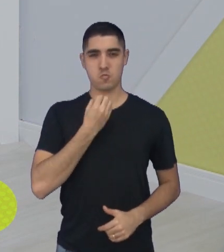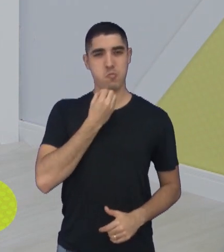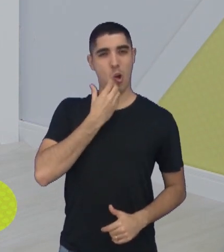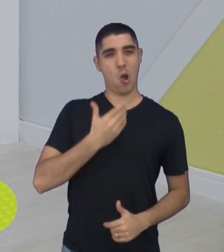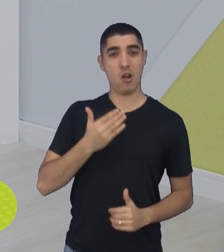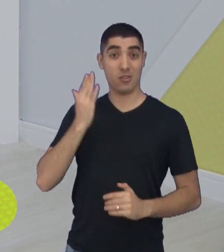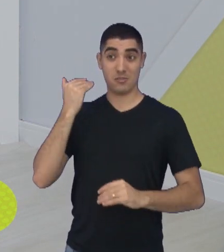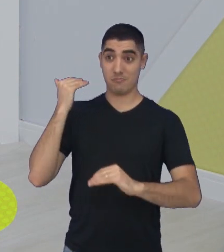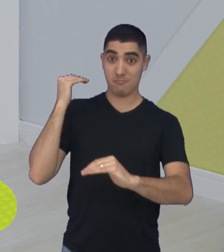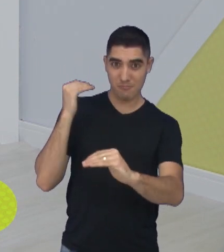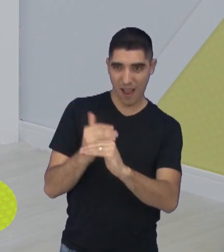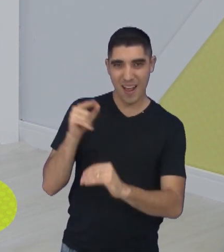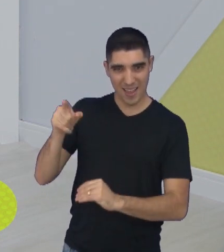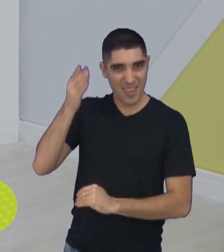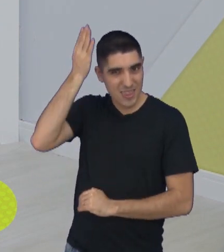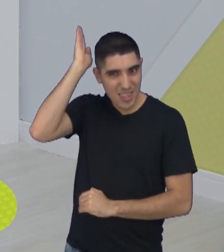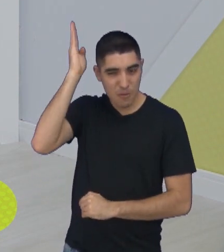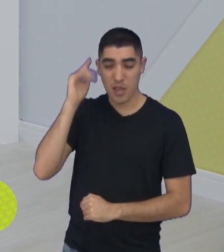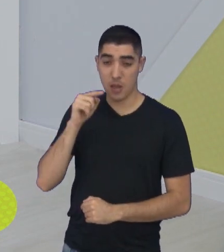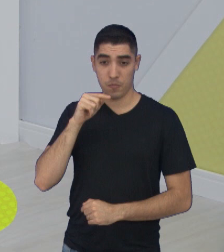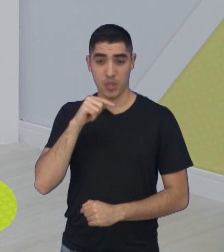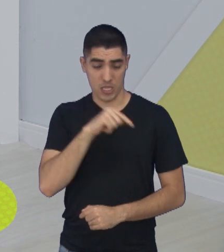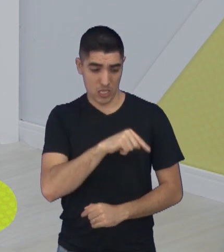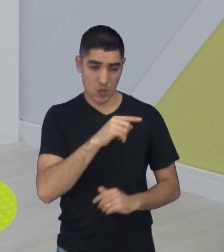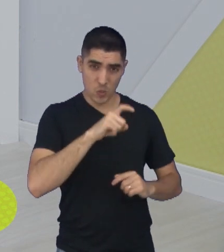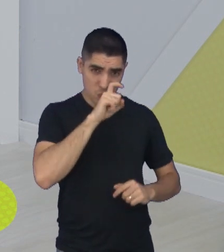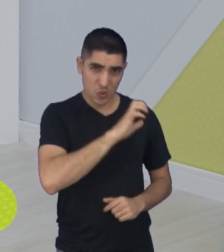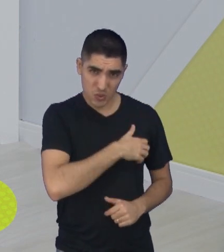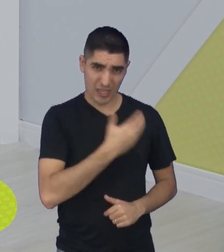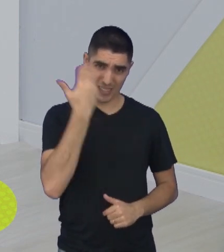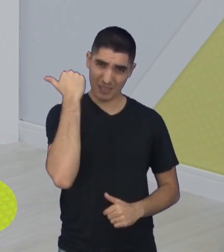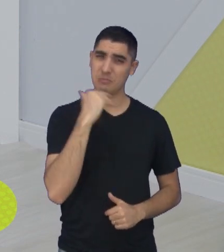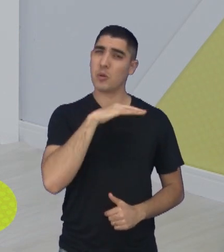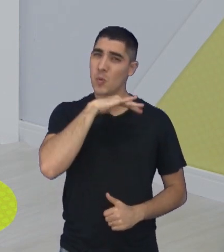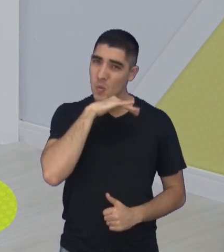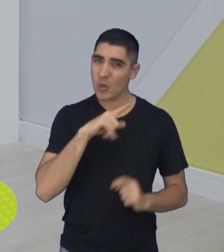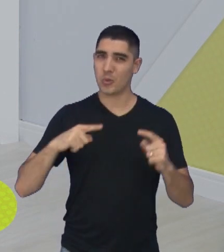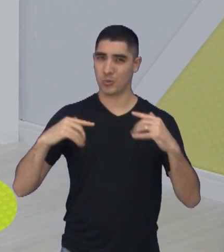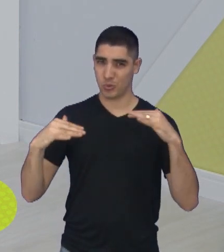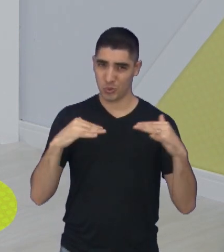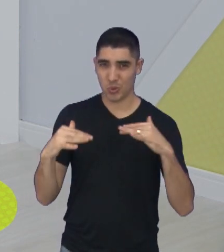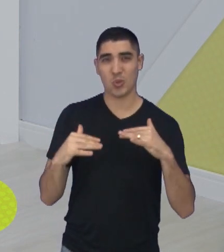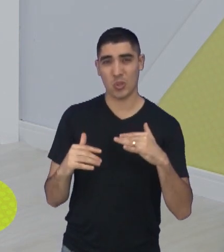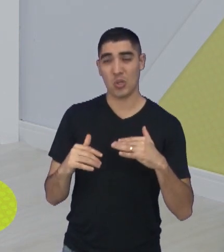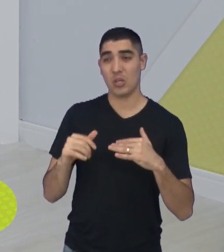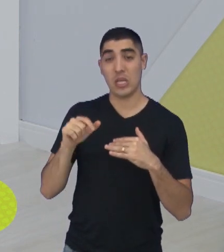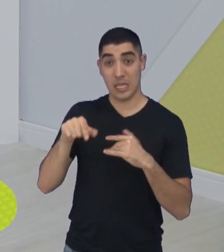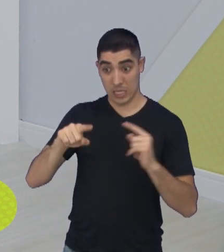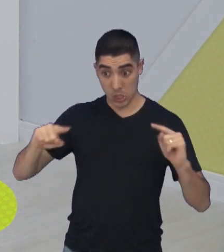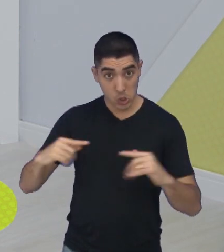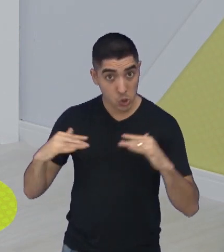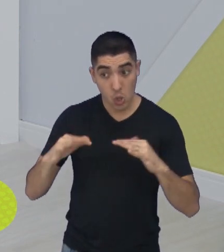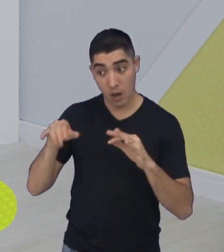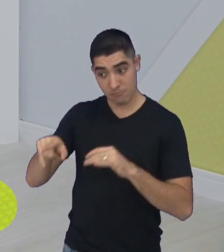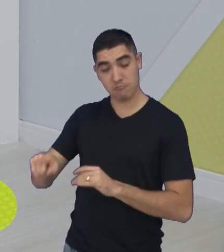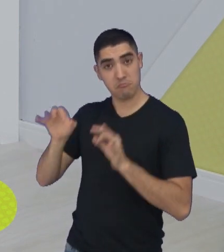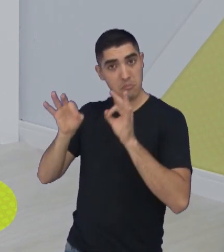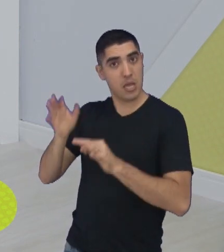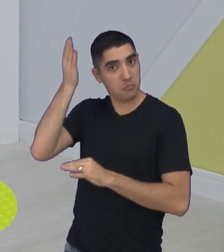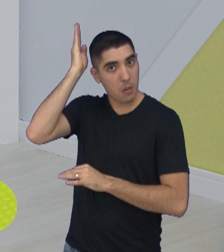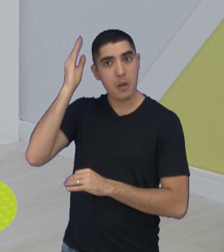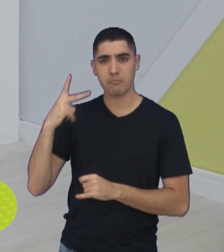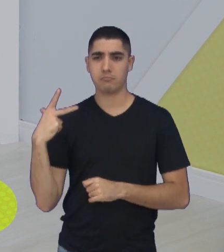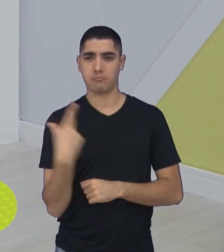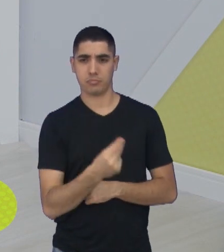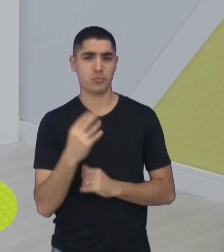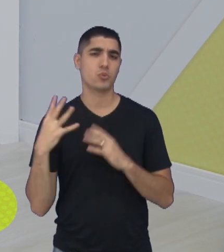um empate contra o Taubaté, onde realmente o São José jogou mal, e se tivesse que haver um vencedor, deveria ter sido realmente o Taubaté naquela partida, todo mundo